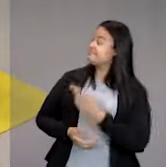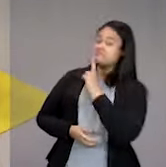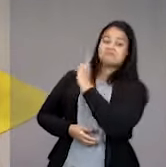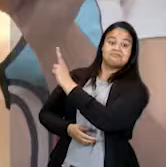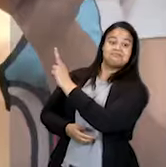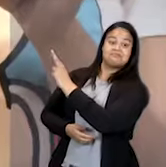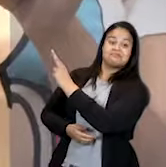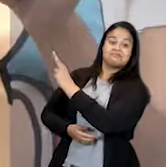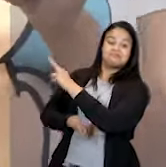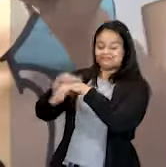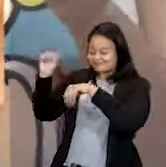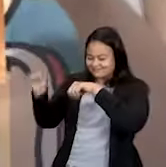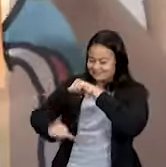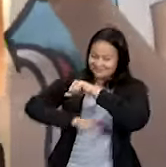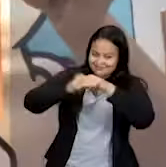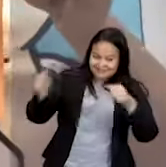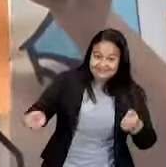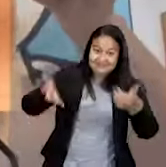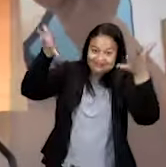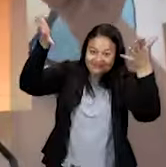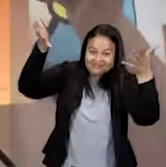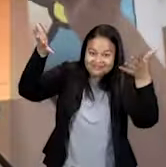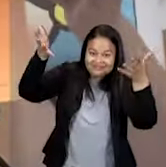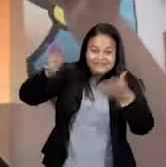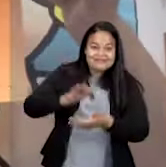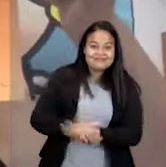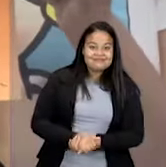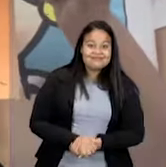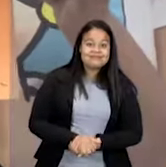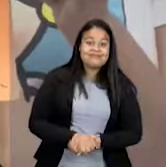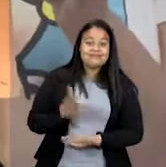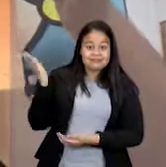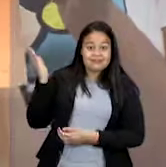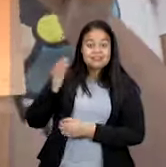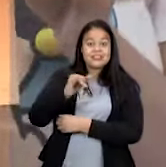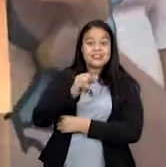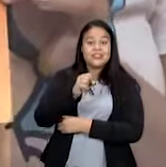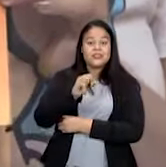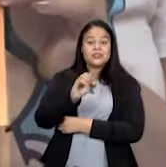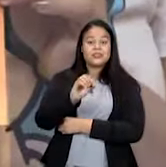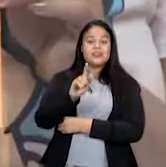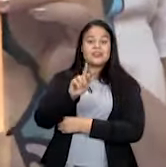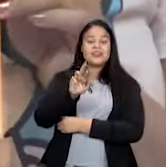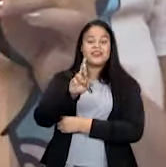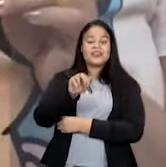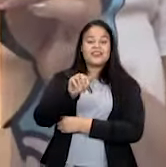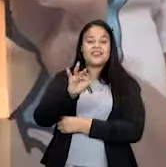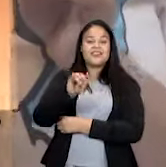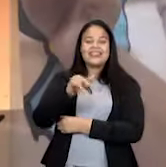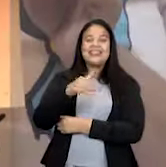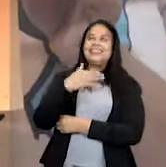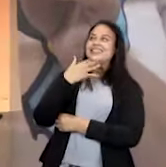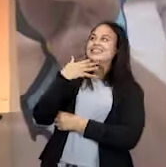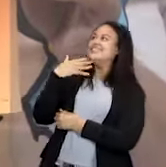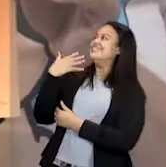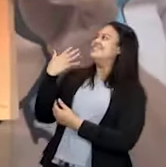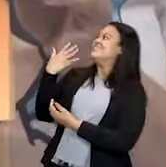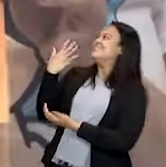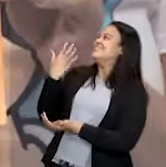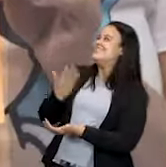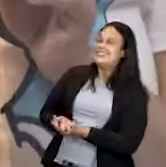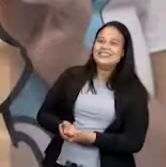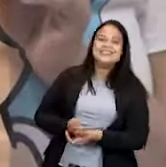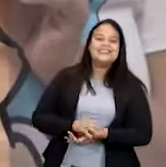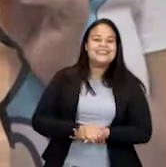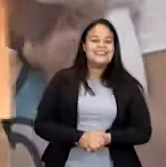Tantarã! Aqui está a minha isogravura. Oh, não! Oh, não, não, não, não,